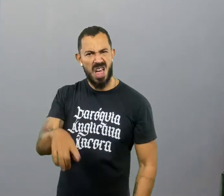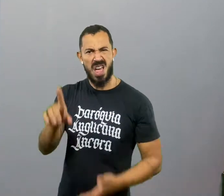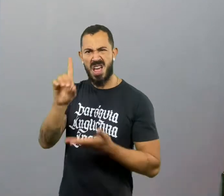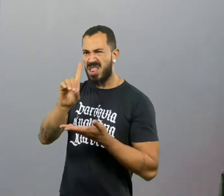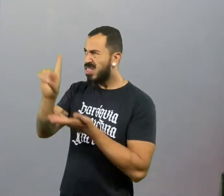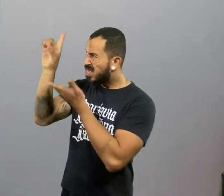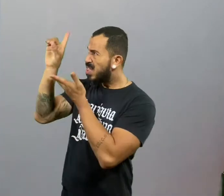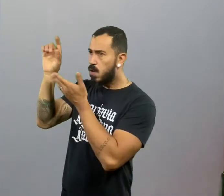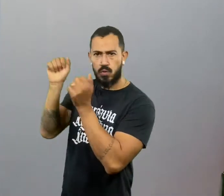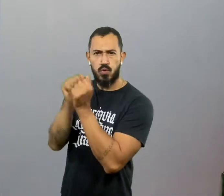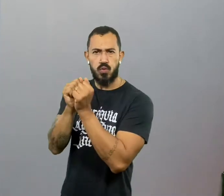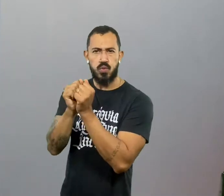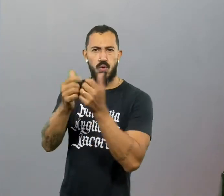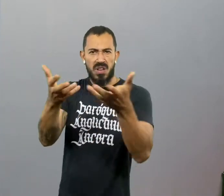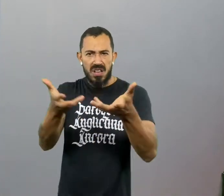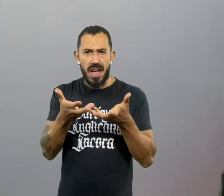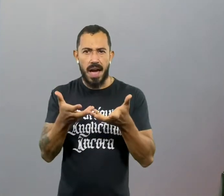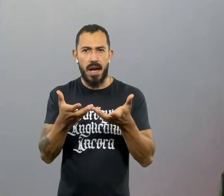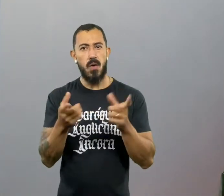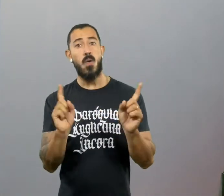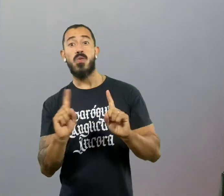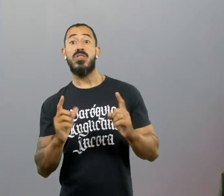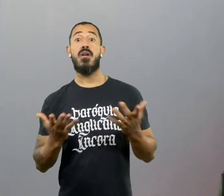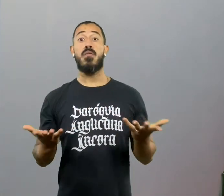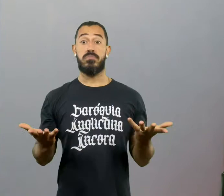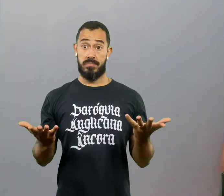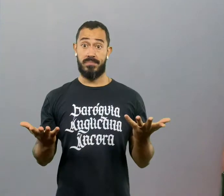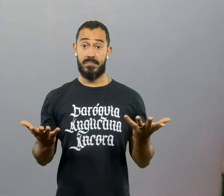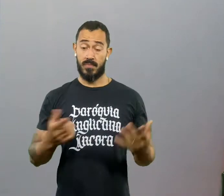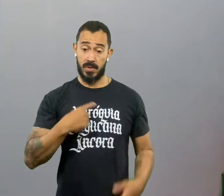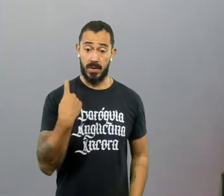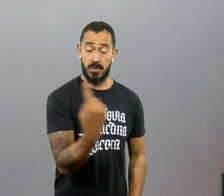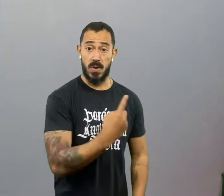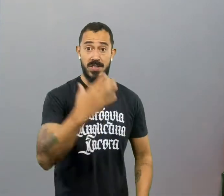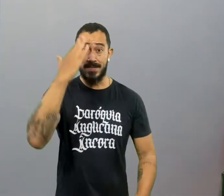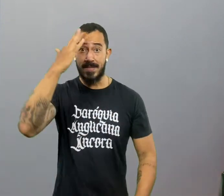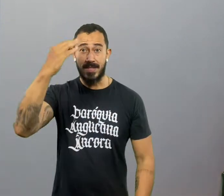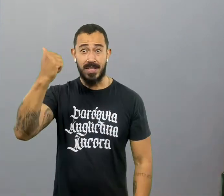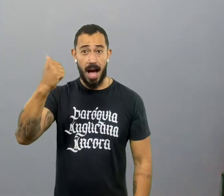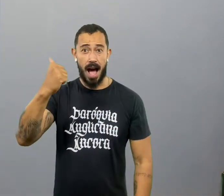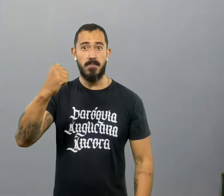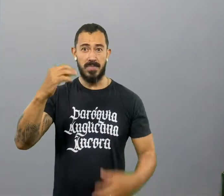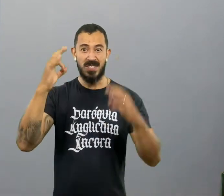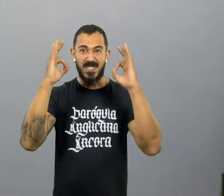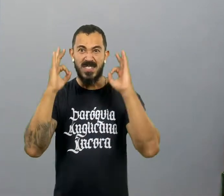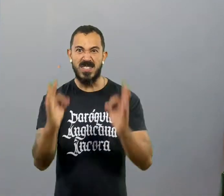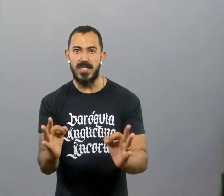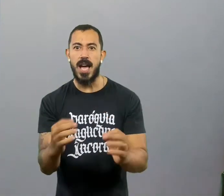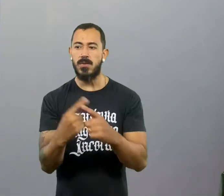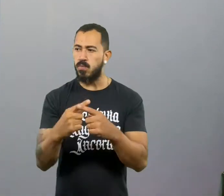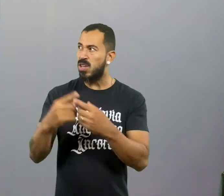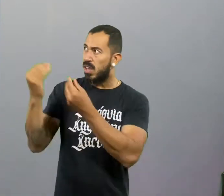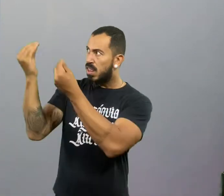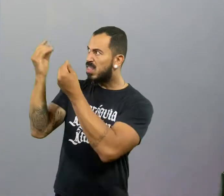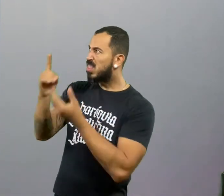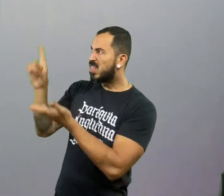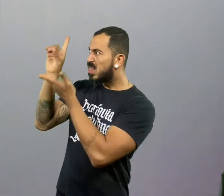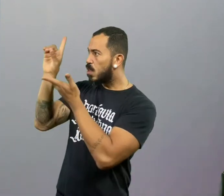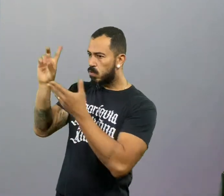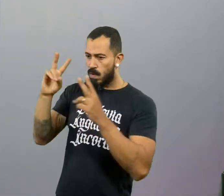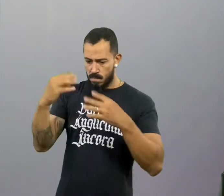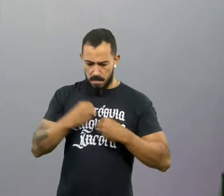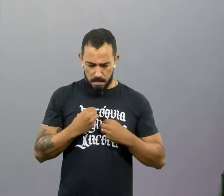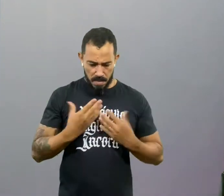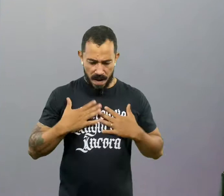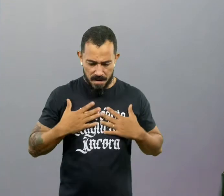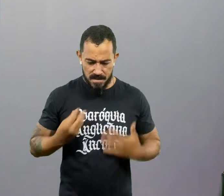caminhos que Deus quer que você percorra? Você tem certeza de que está cumprindo os propósitos e os valores do Senhor na sua vida?